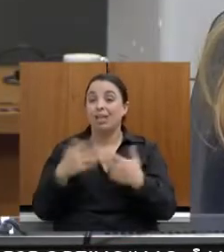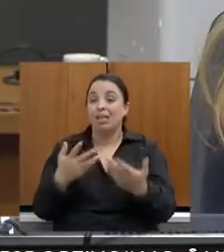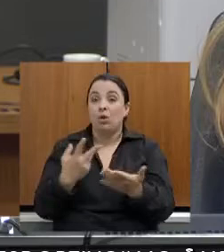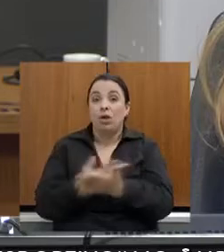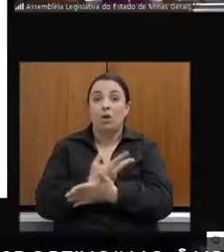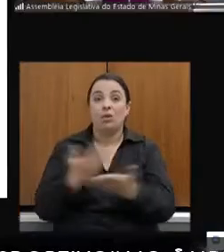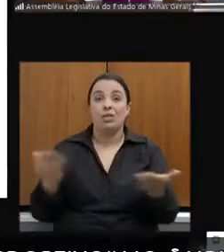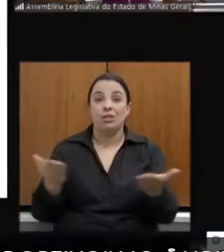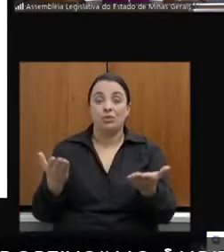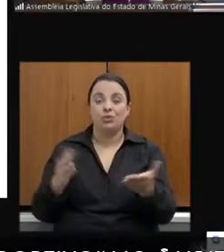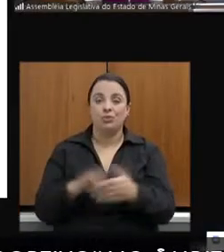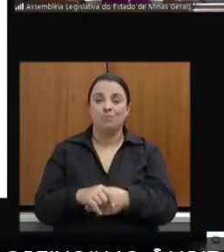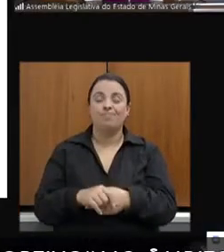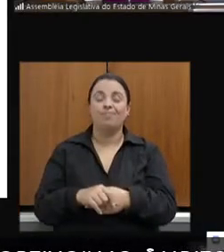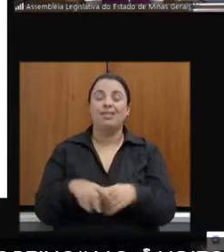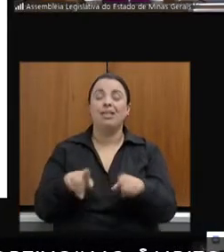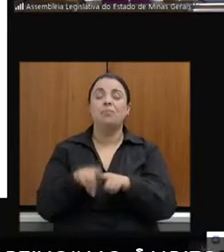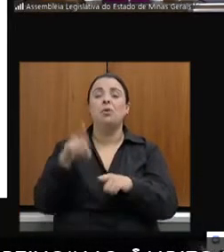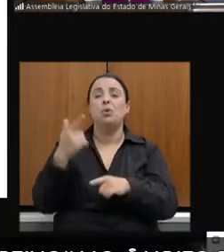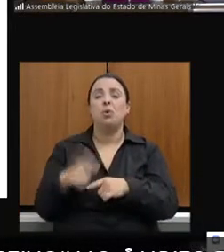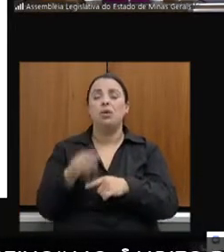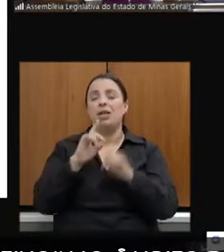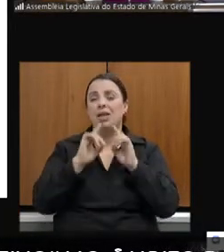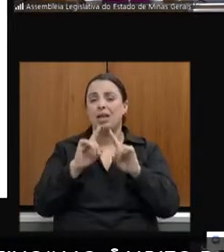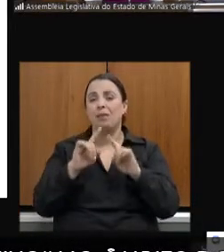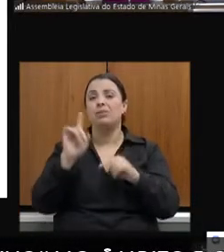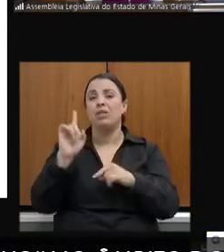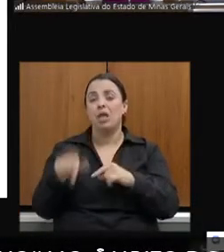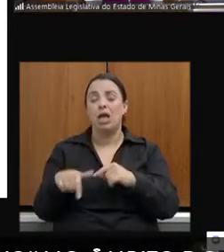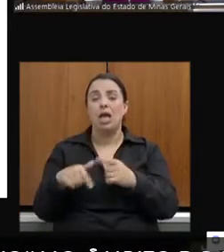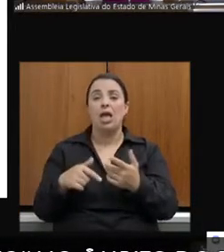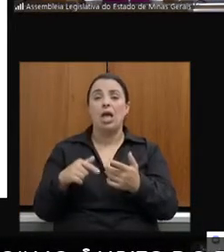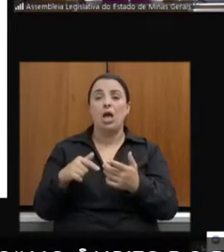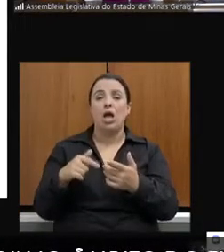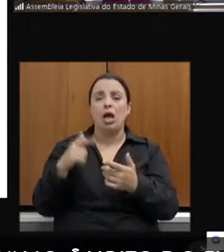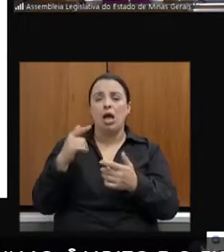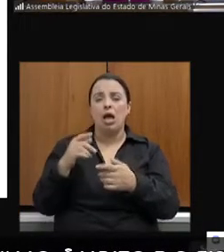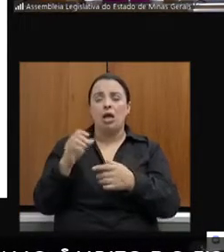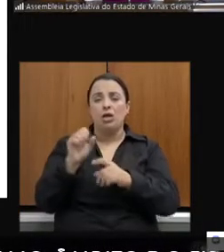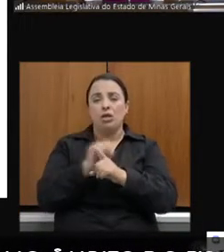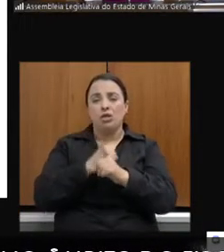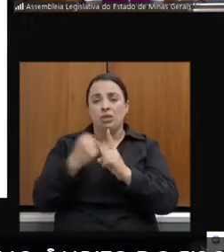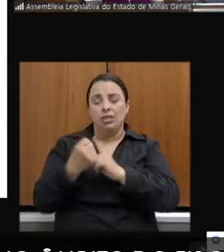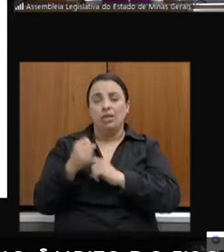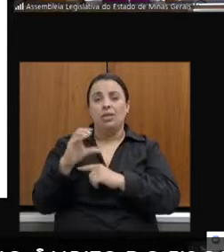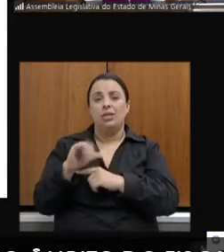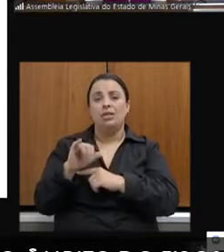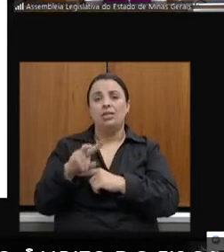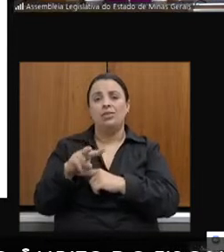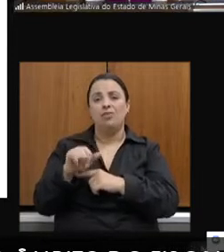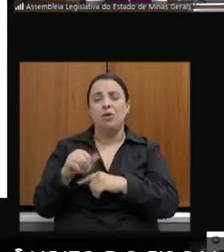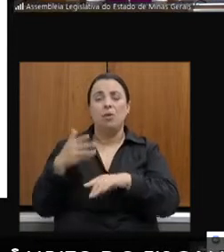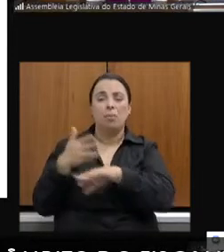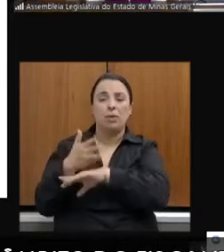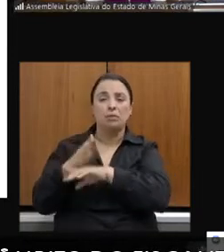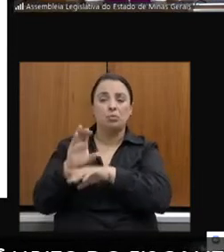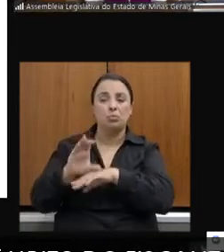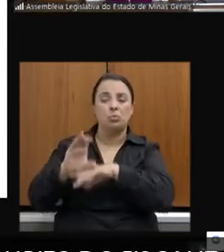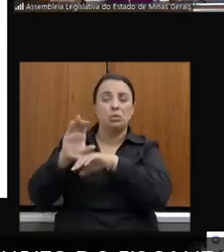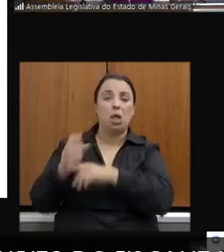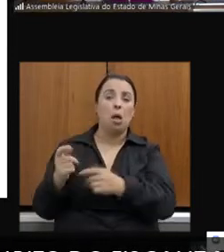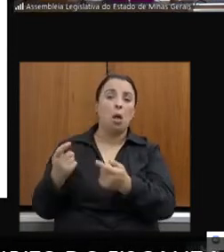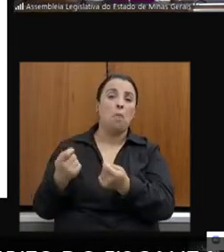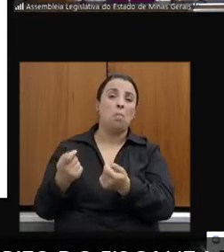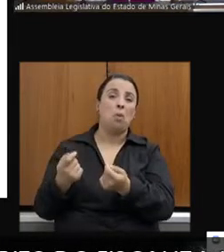participação da sociedade civil no Conselho Municipal de Esportes, alguns deles até relataram devido à questão do